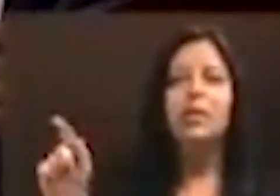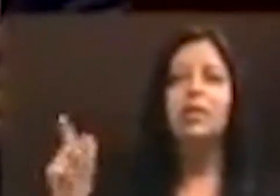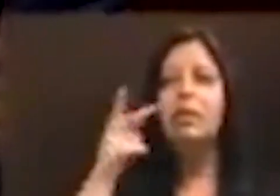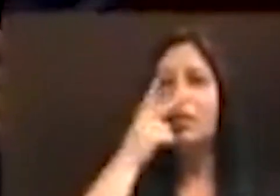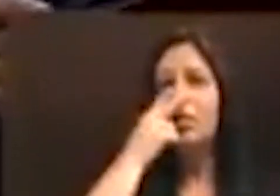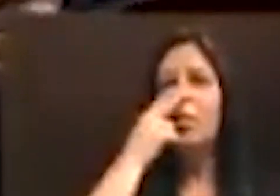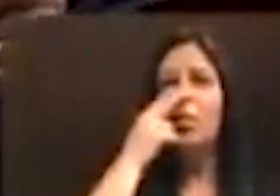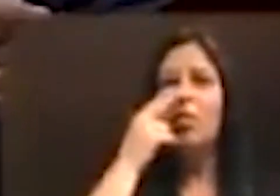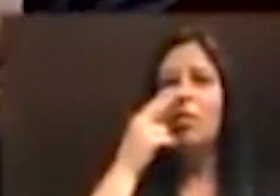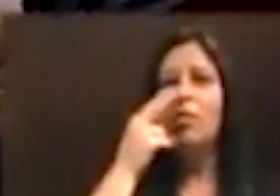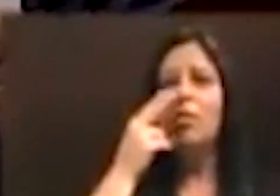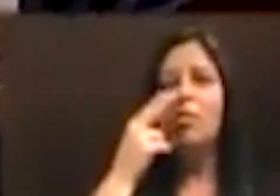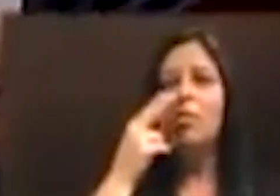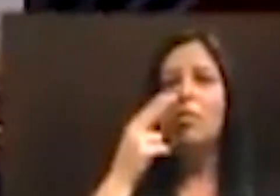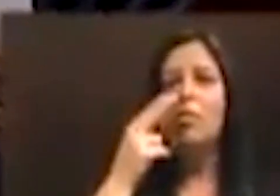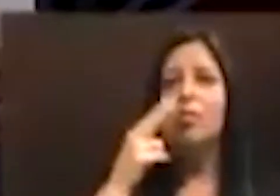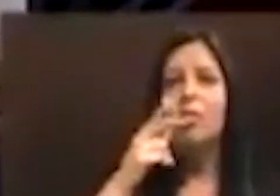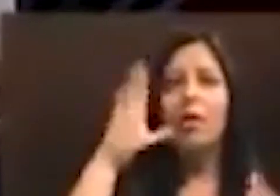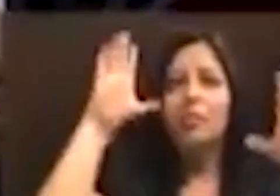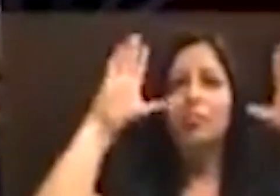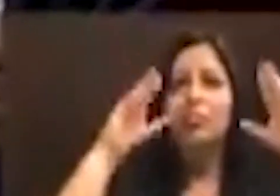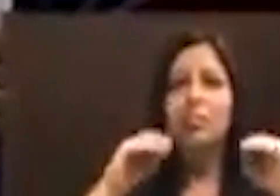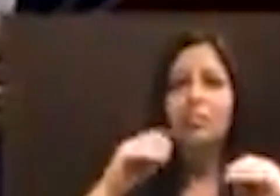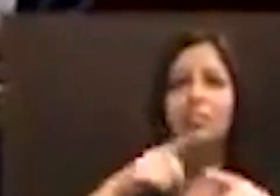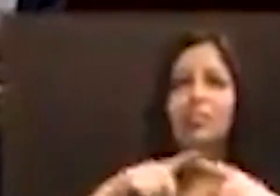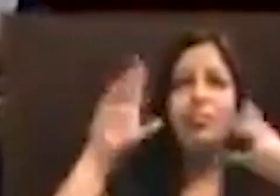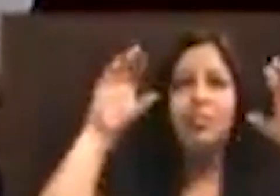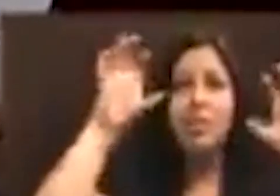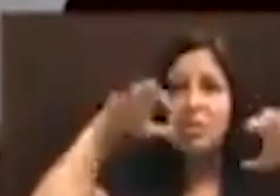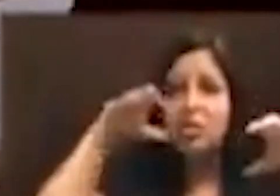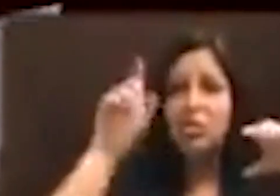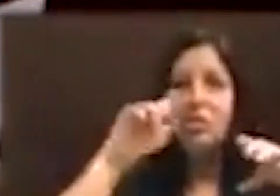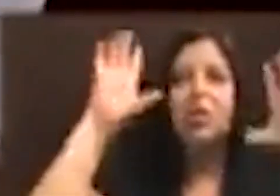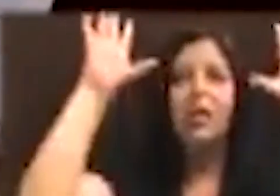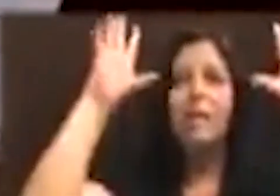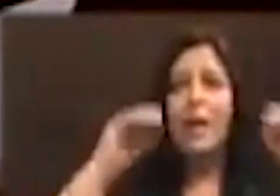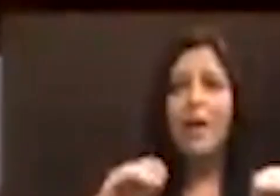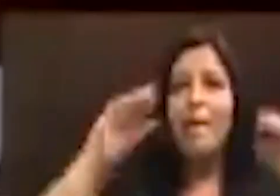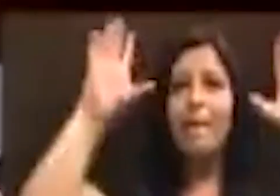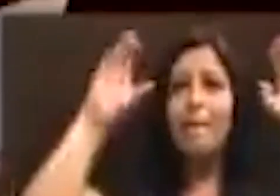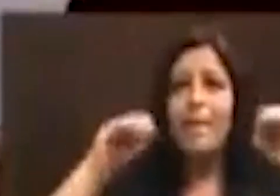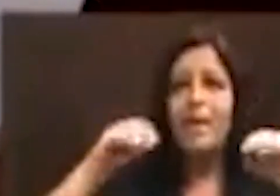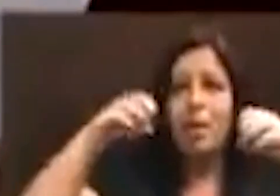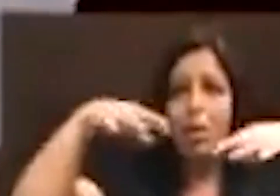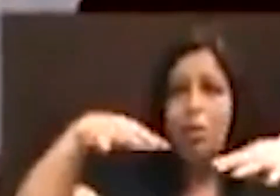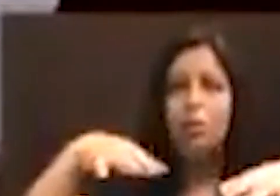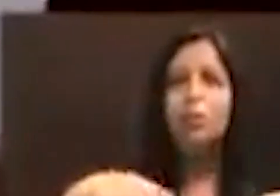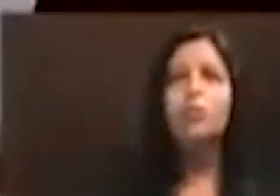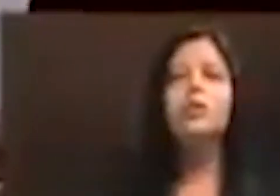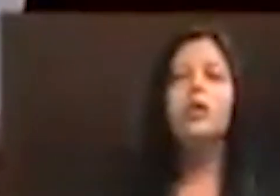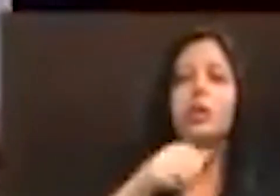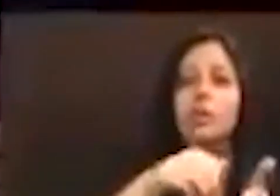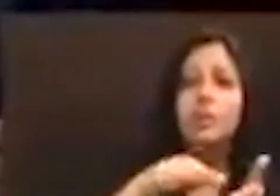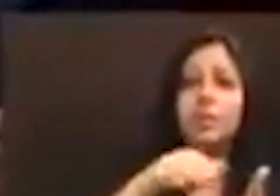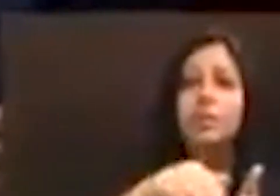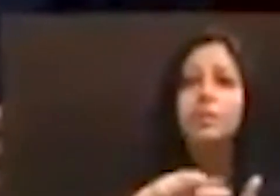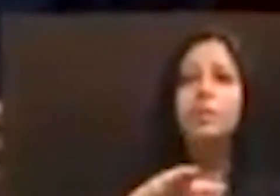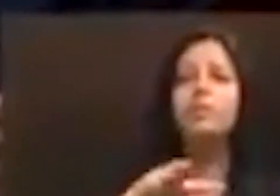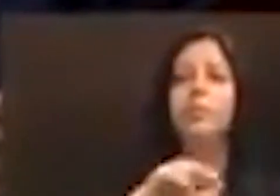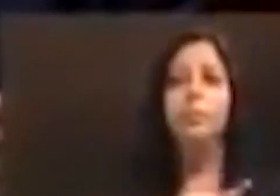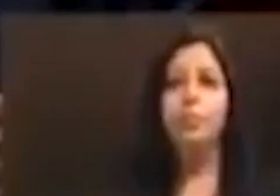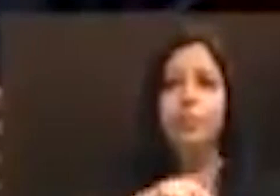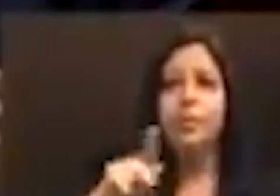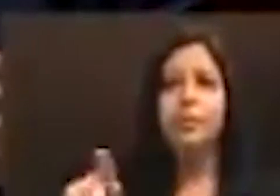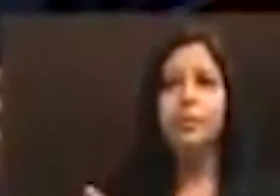apagão concreto, agora no verão, caso não chova. E mais ainda, a demissão do presidente do